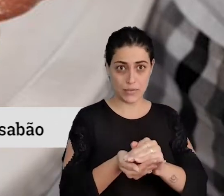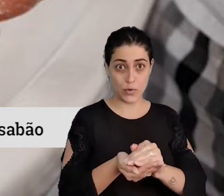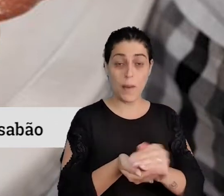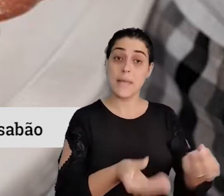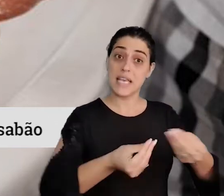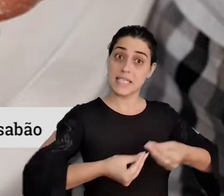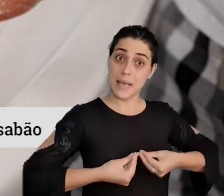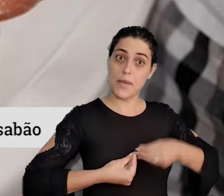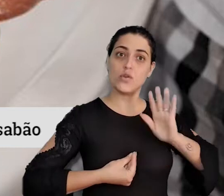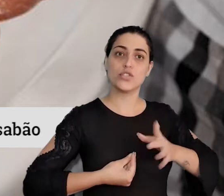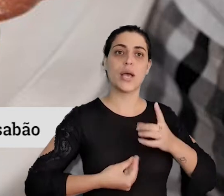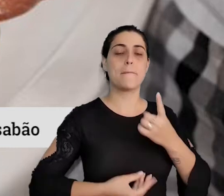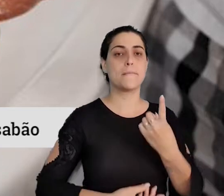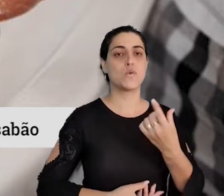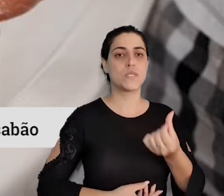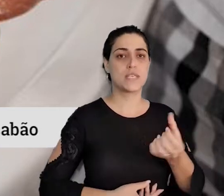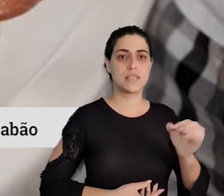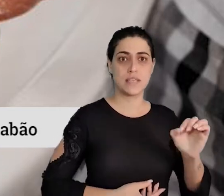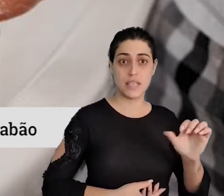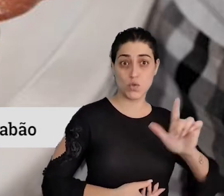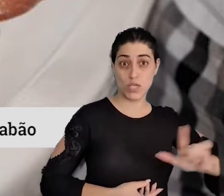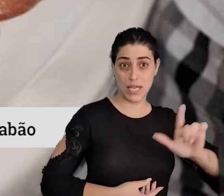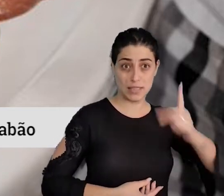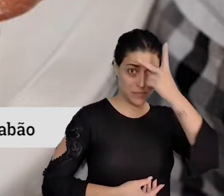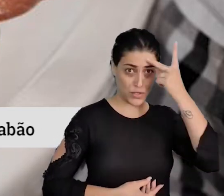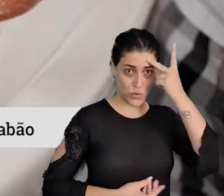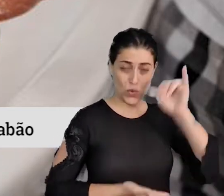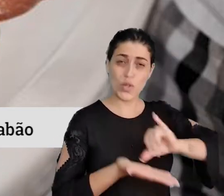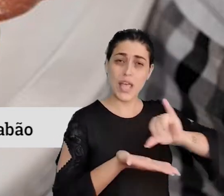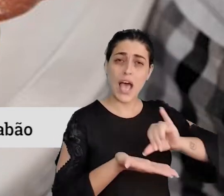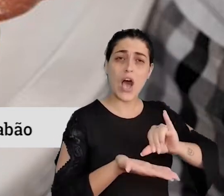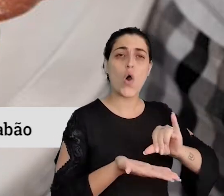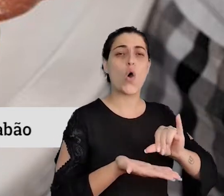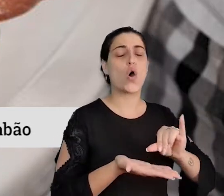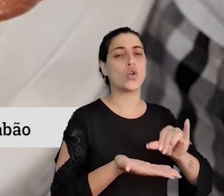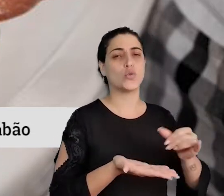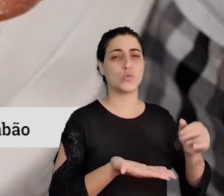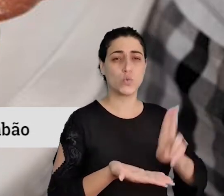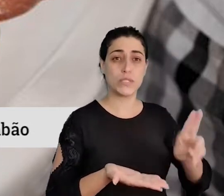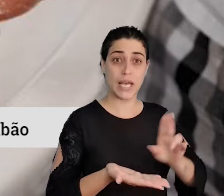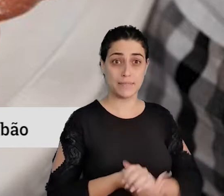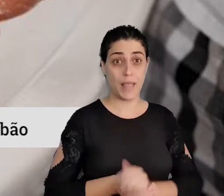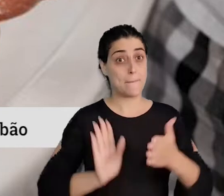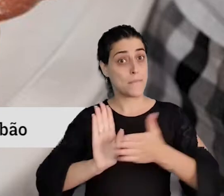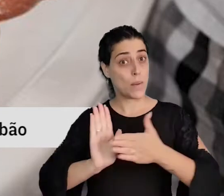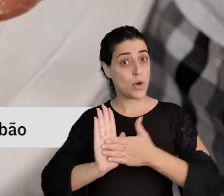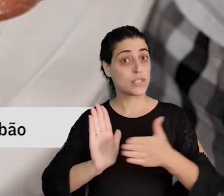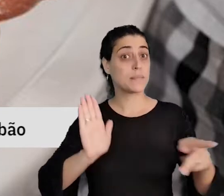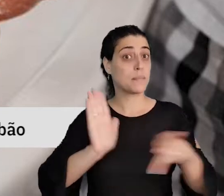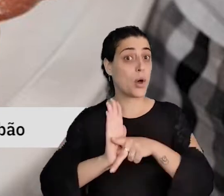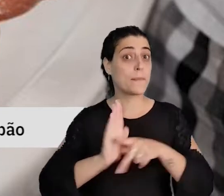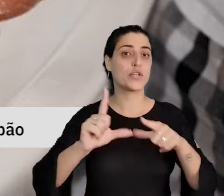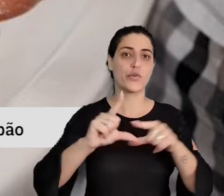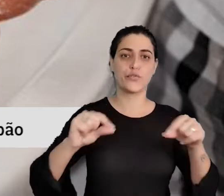sabão, a partir do insumo de cerca de 1.600 litros de óleo doados. A iniciativa é mais uma das propostas da